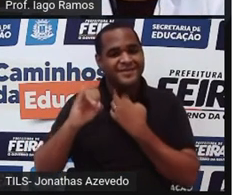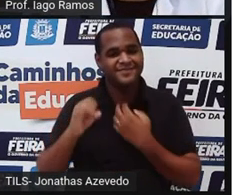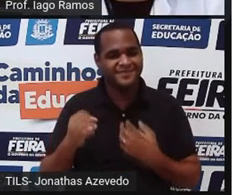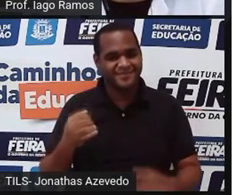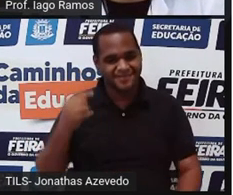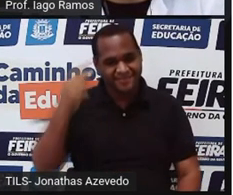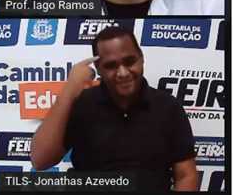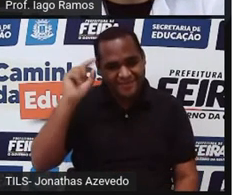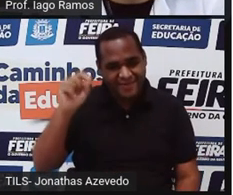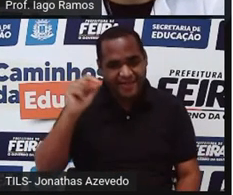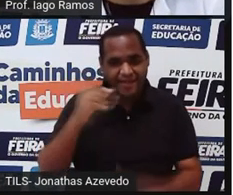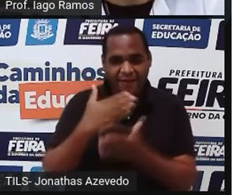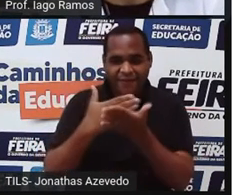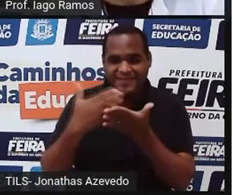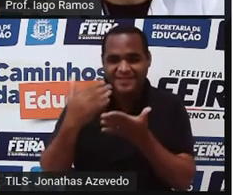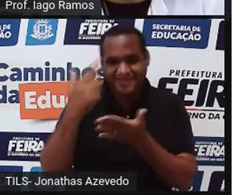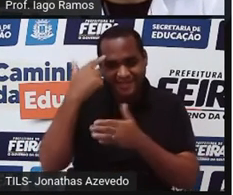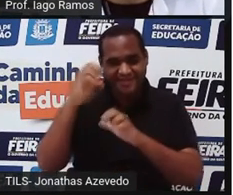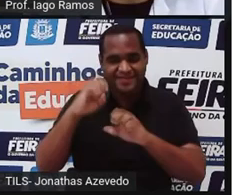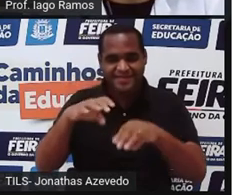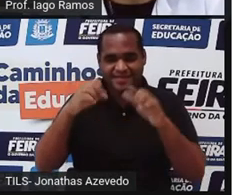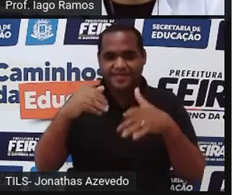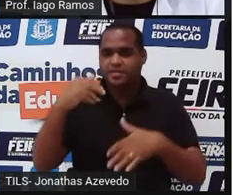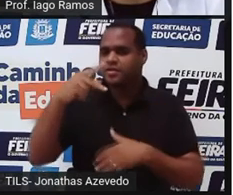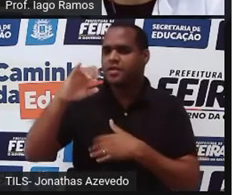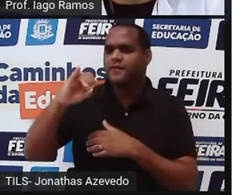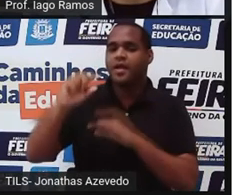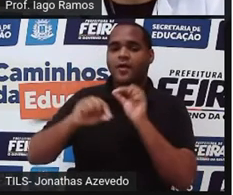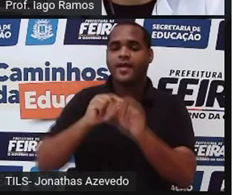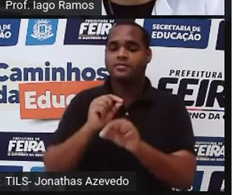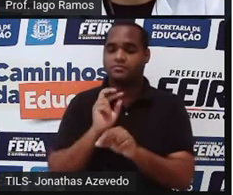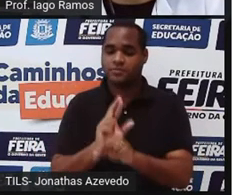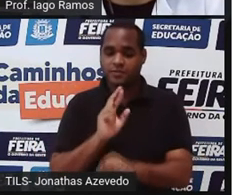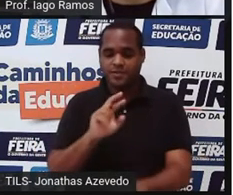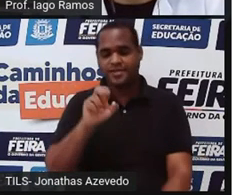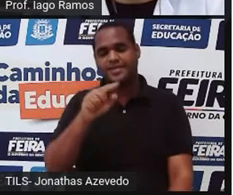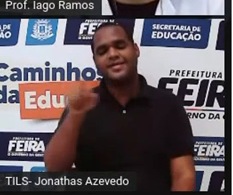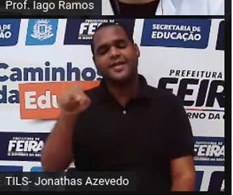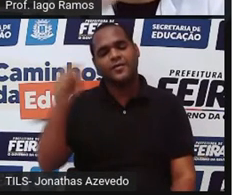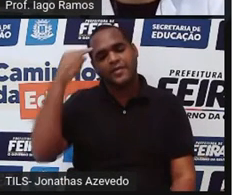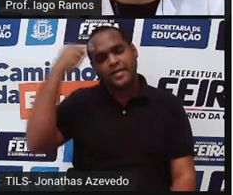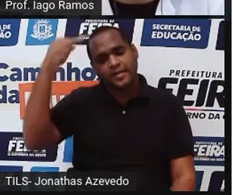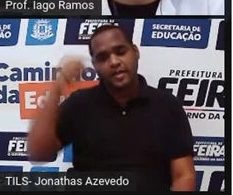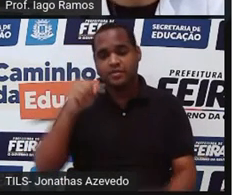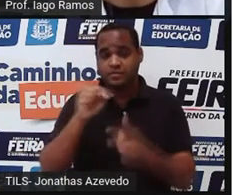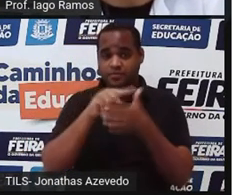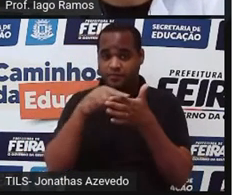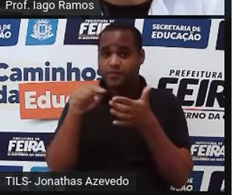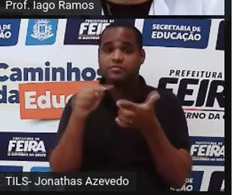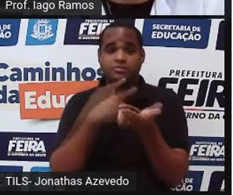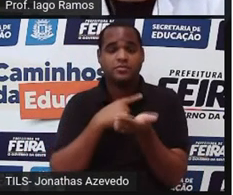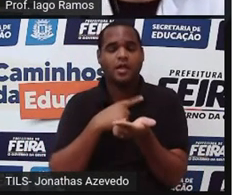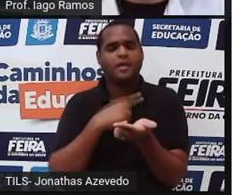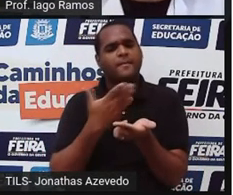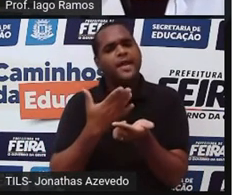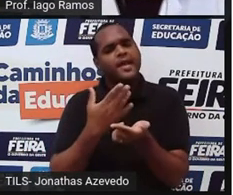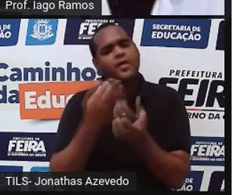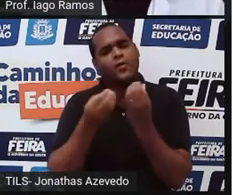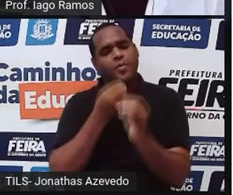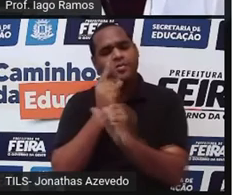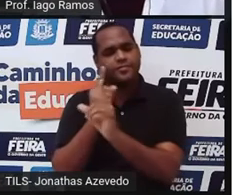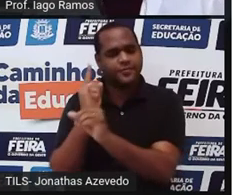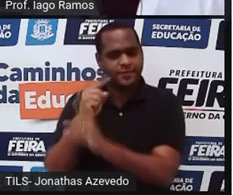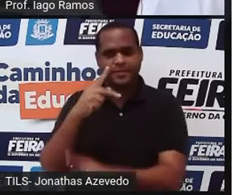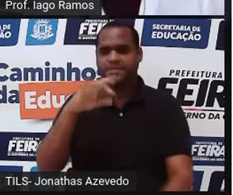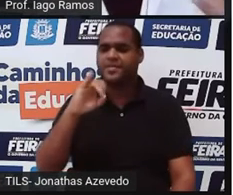apareceu lá no início da aula. O π é uma razão. Uma razão é uma ideia de divisão. Como é que a gente acha esse